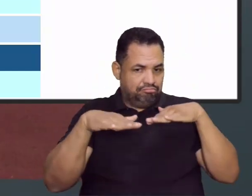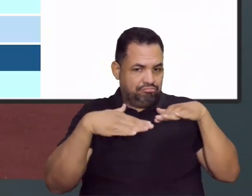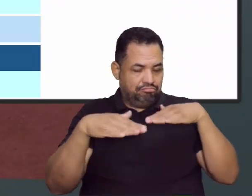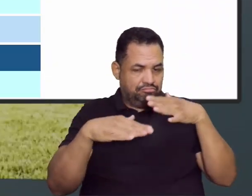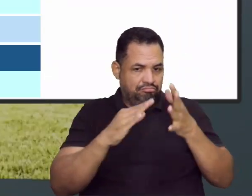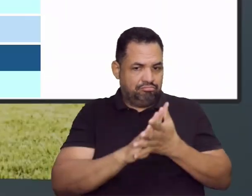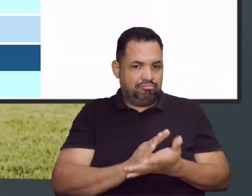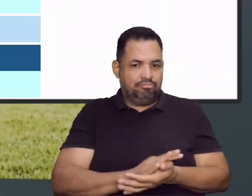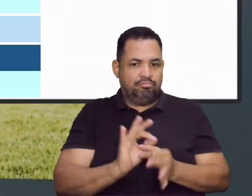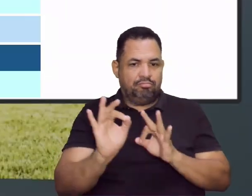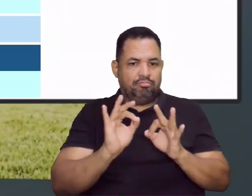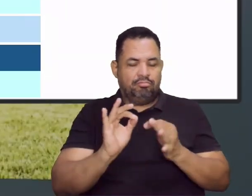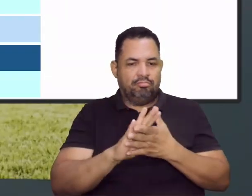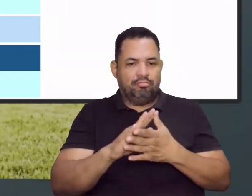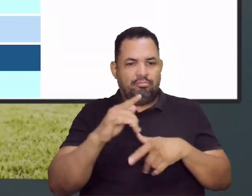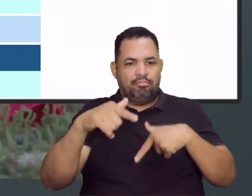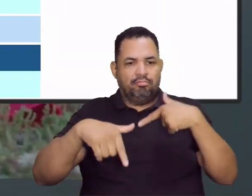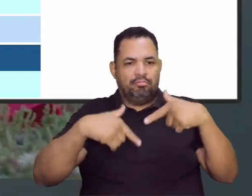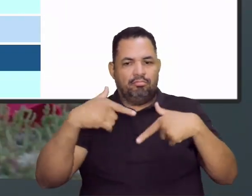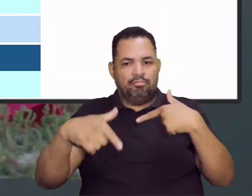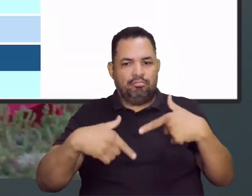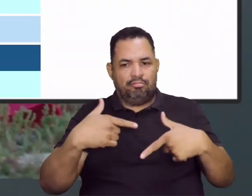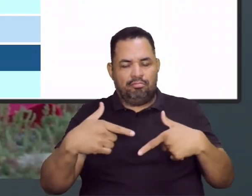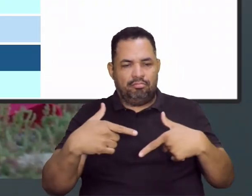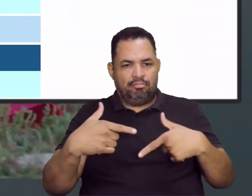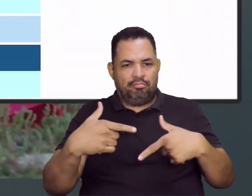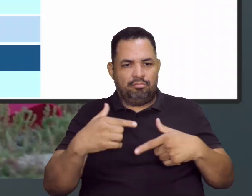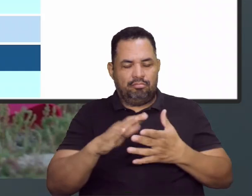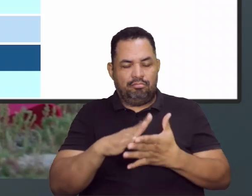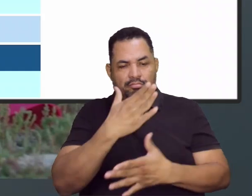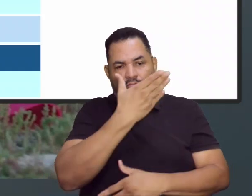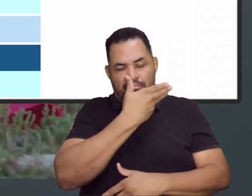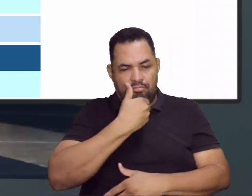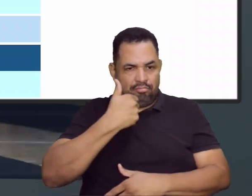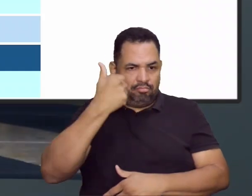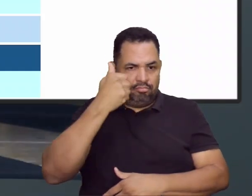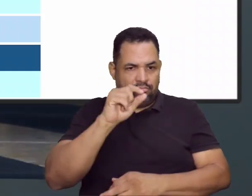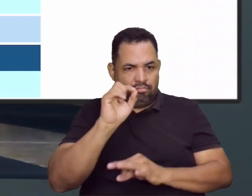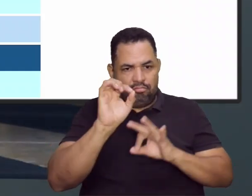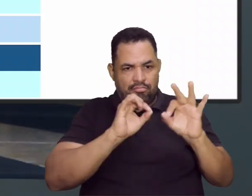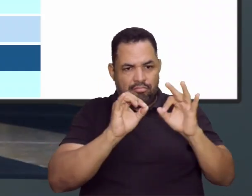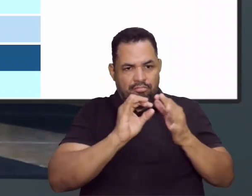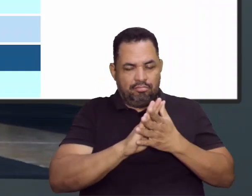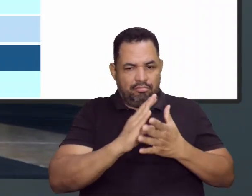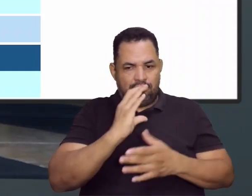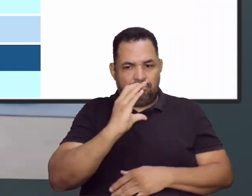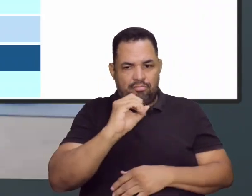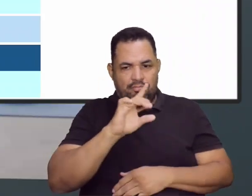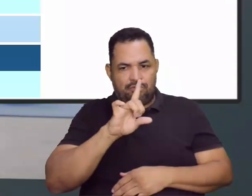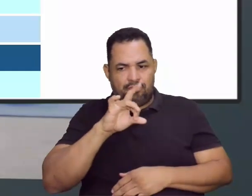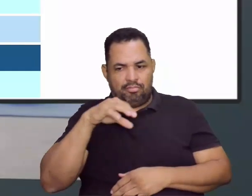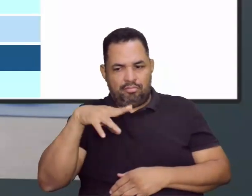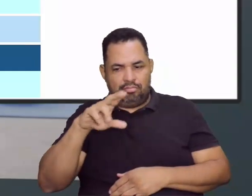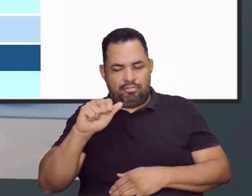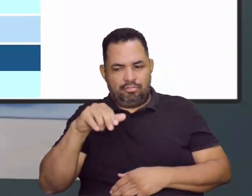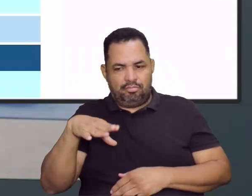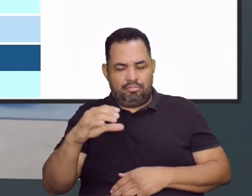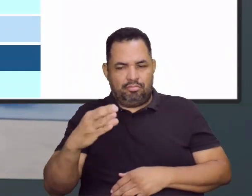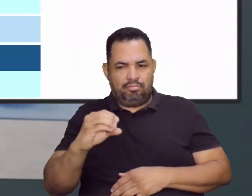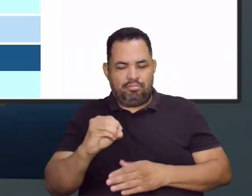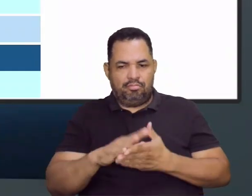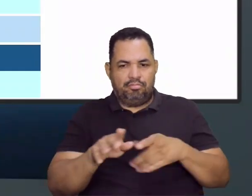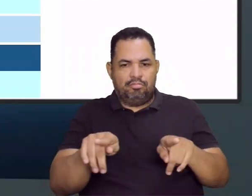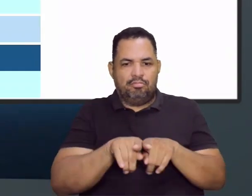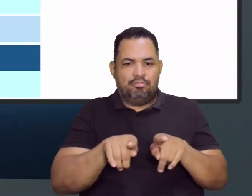eu bem mencionei. vai trabalhar, vai aprimorar, no caso de vocês aí, a coordenação, né, vai melhorar tudo isso.